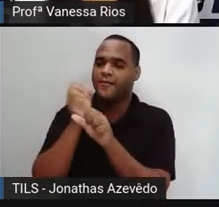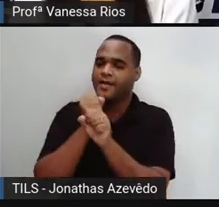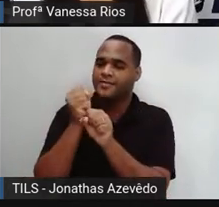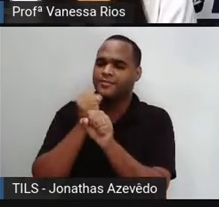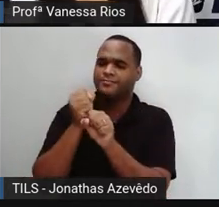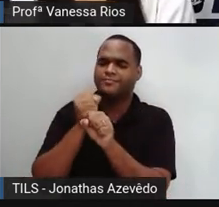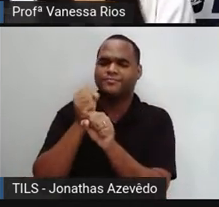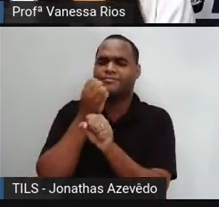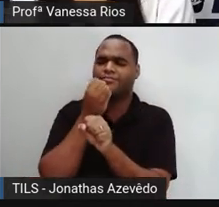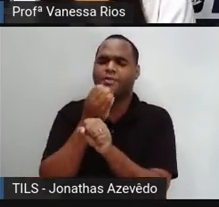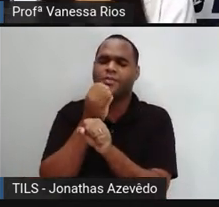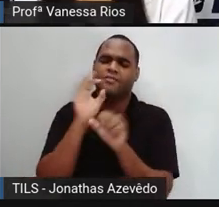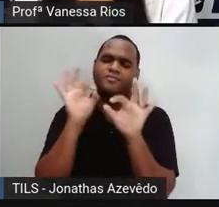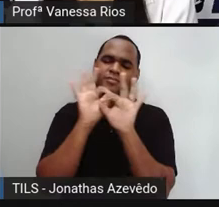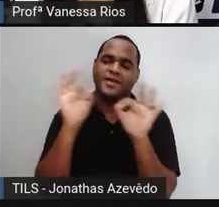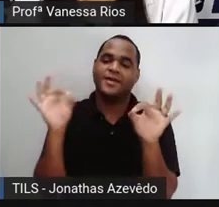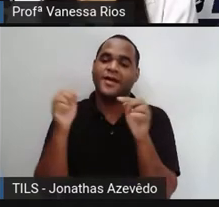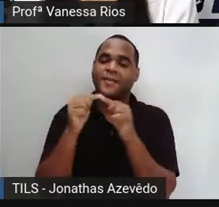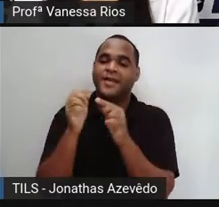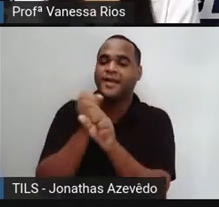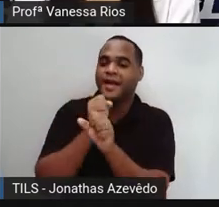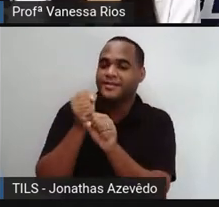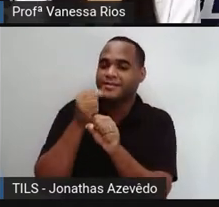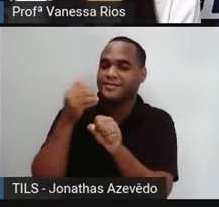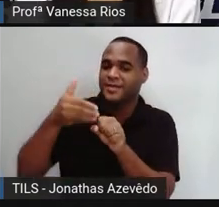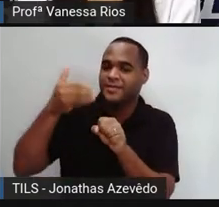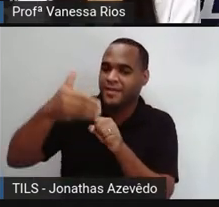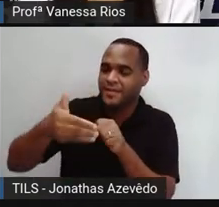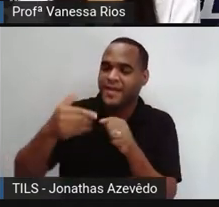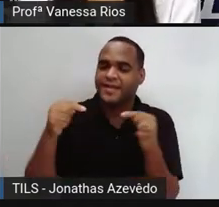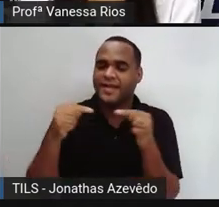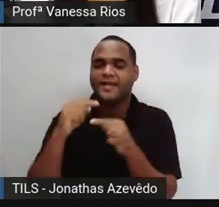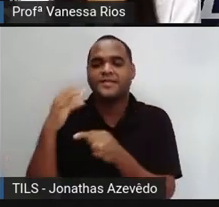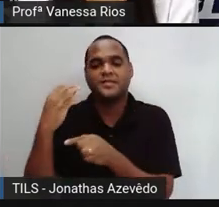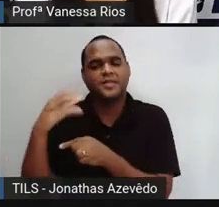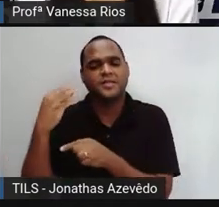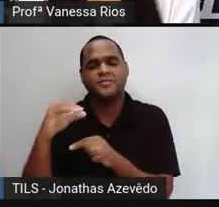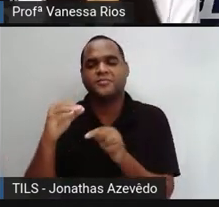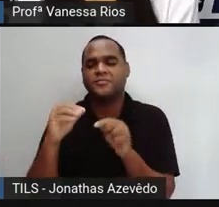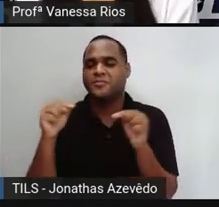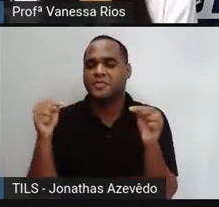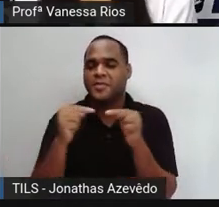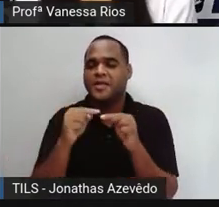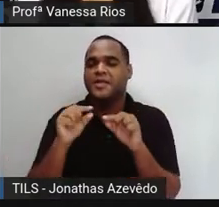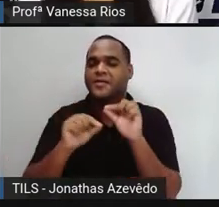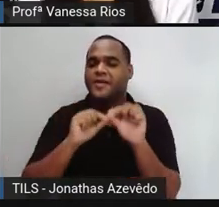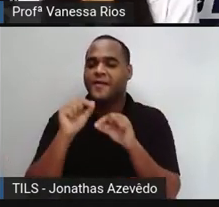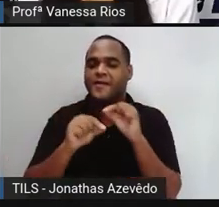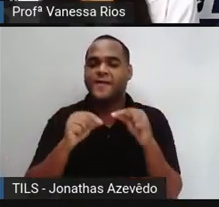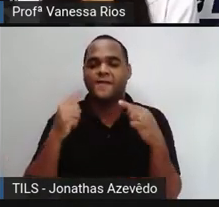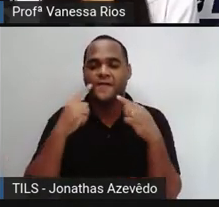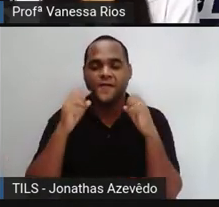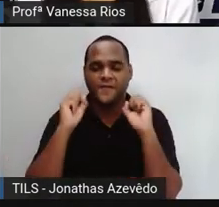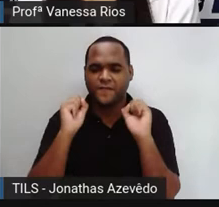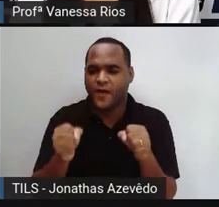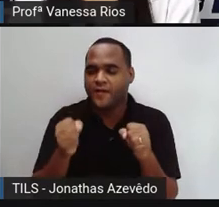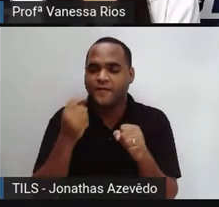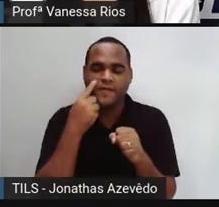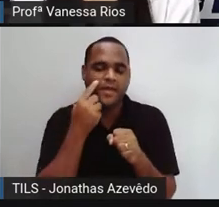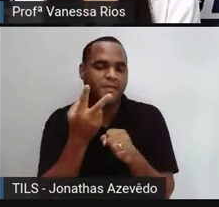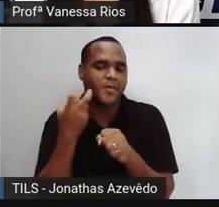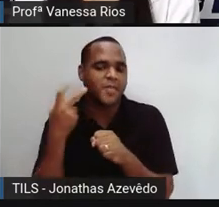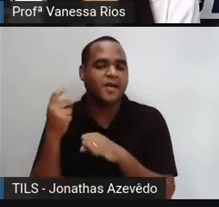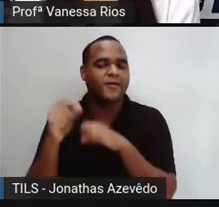até os dias atuais na área de ciências humanas. Mas a gente agora vem observar esse